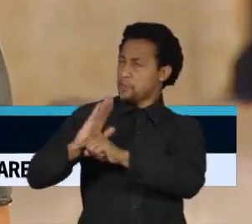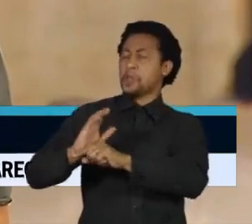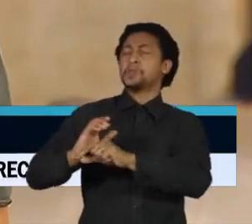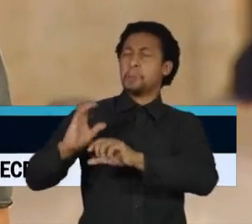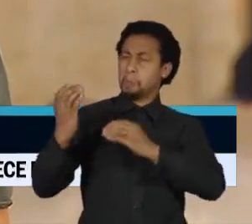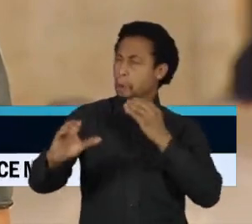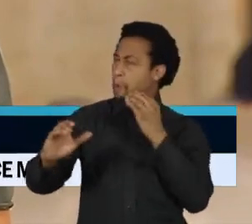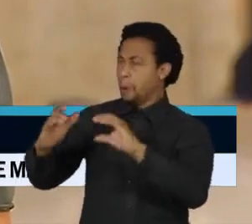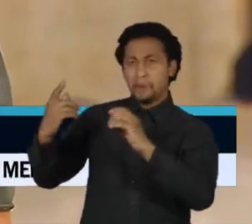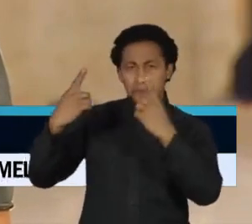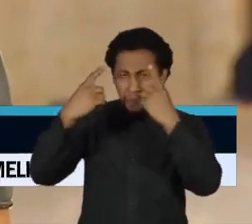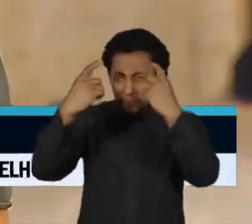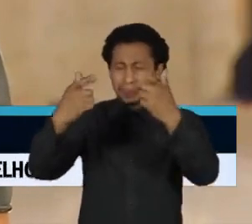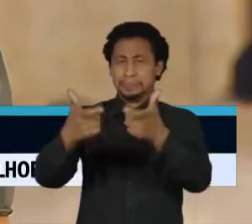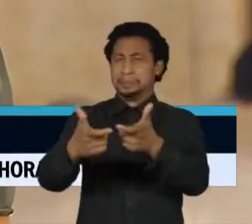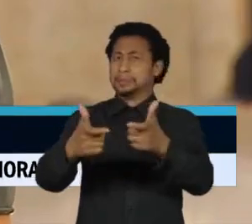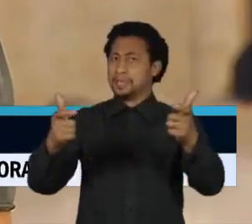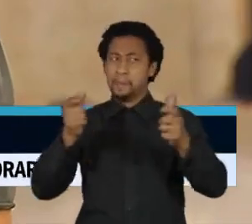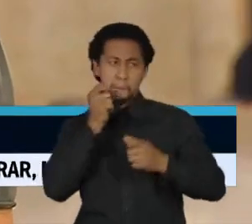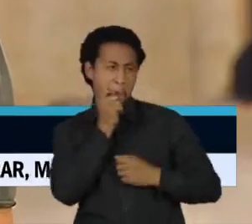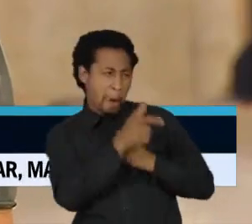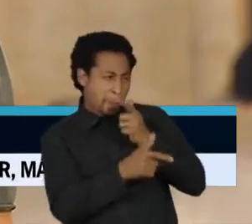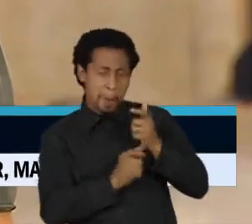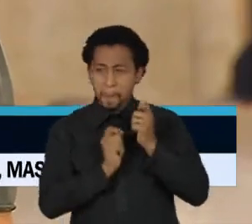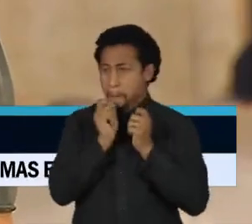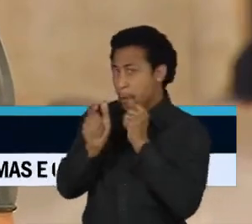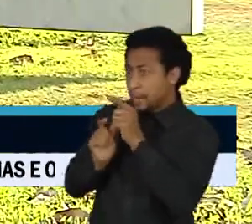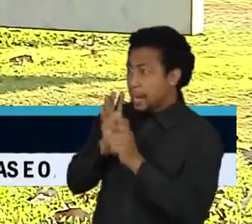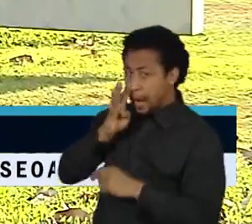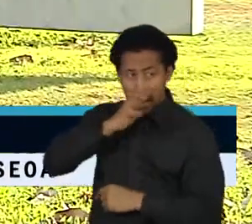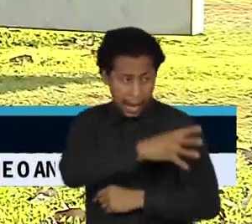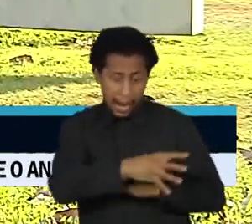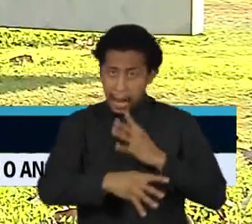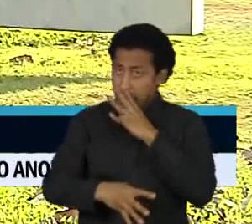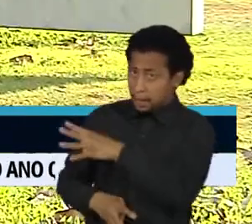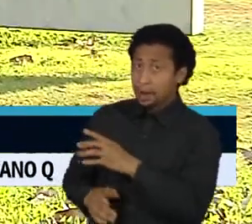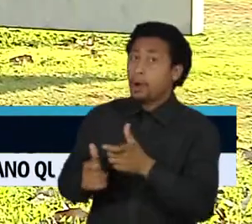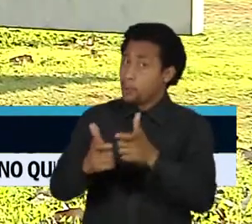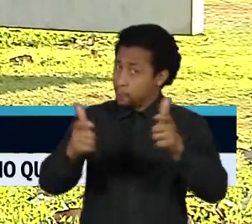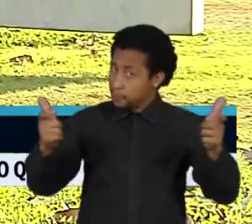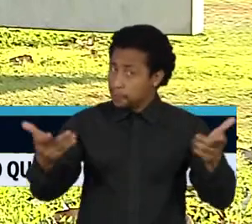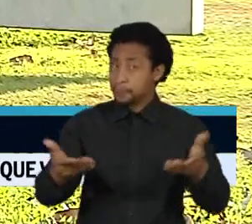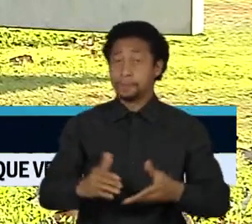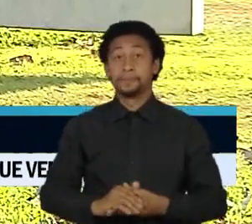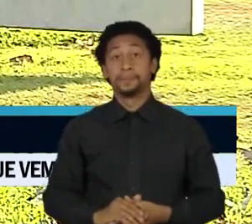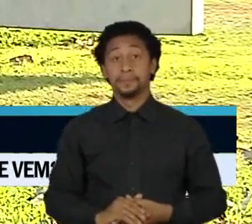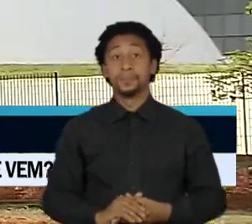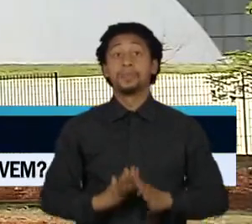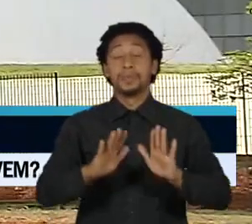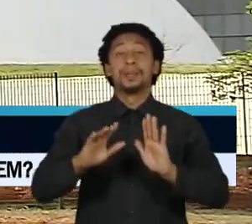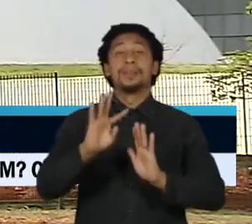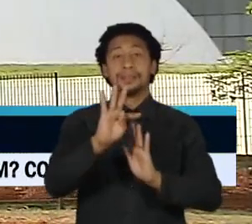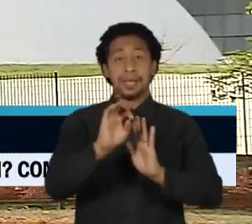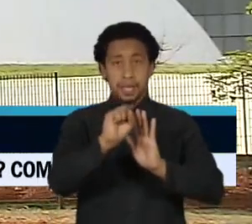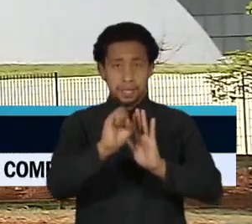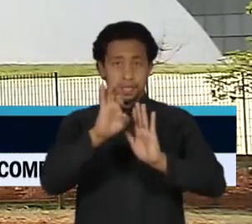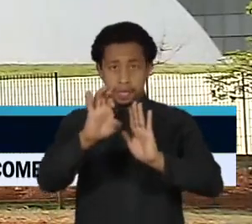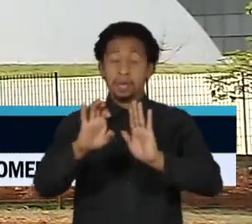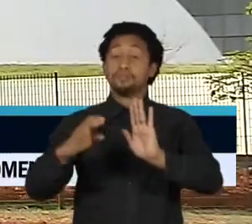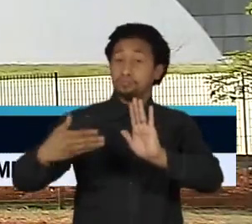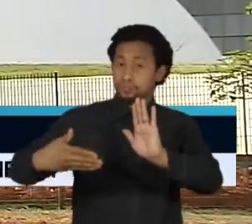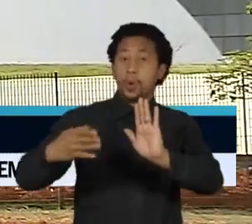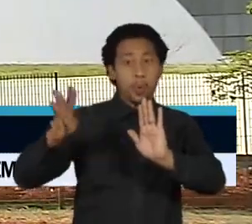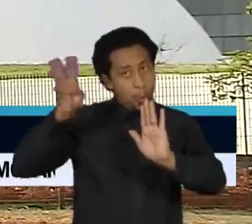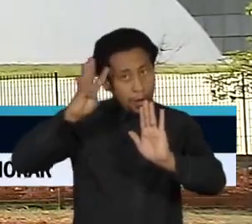significativo no tom das críticas e acusações. O TSE determinou nesta quarta-feira o direito de